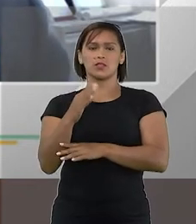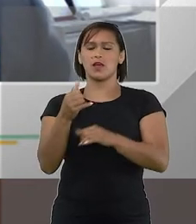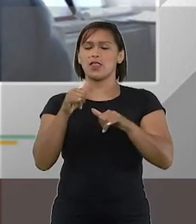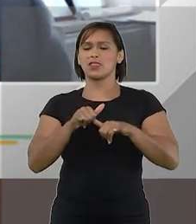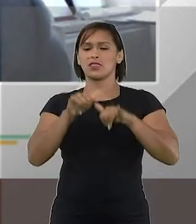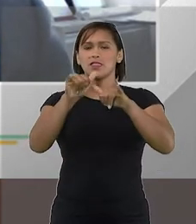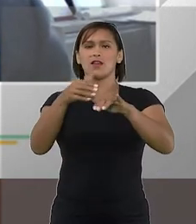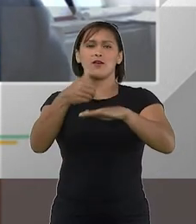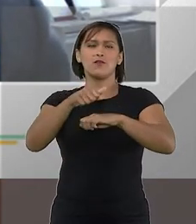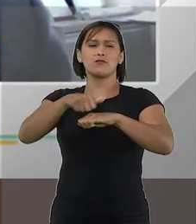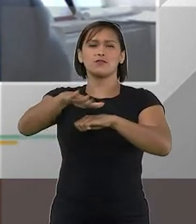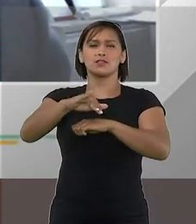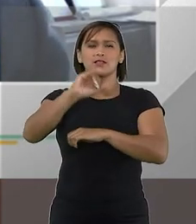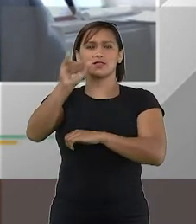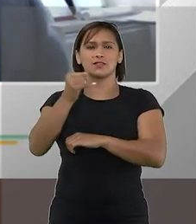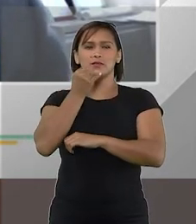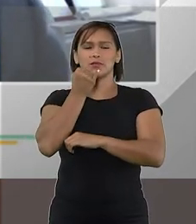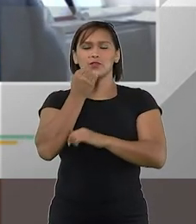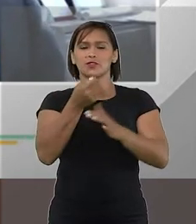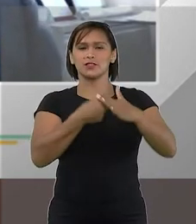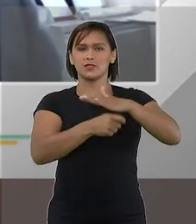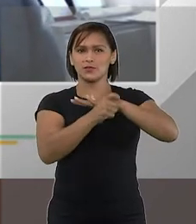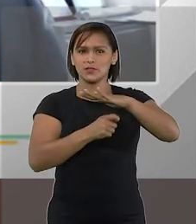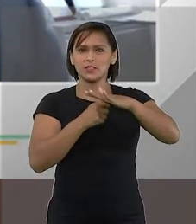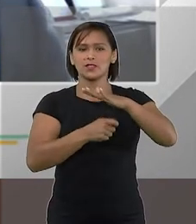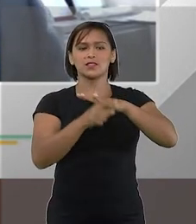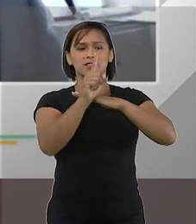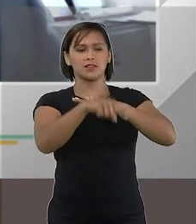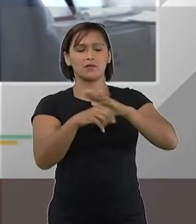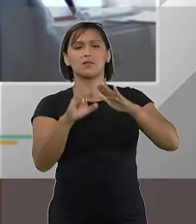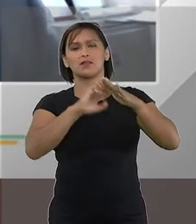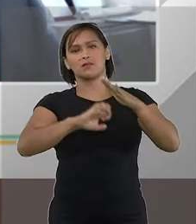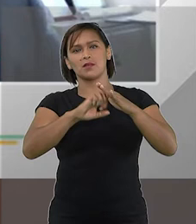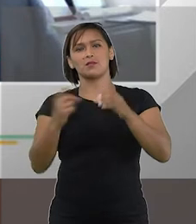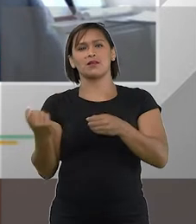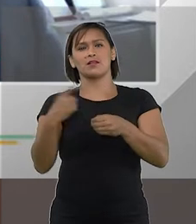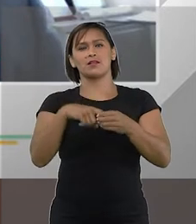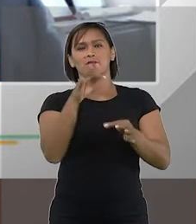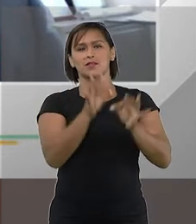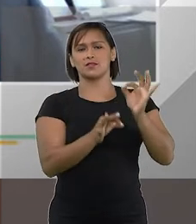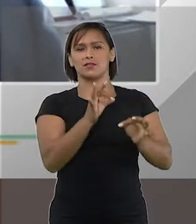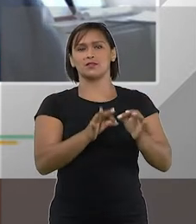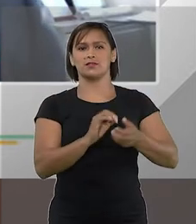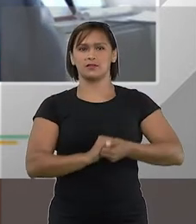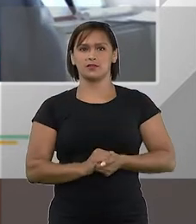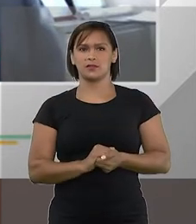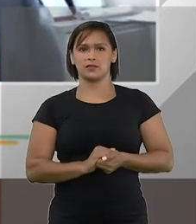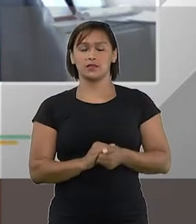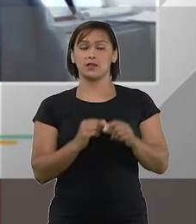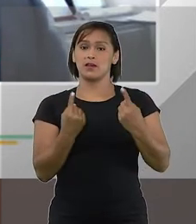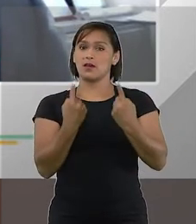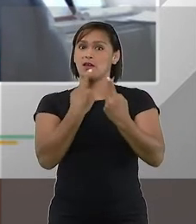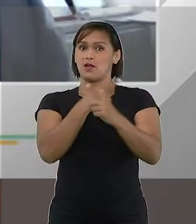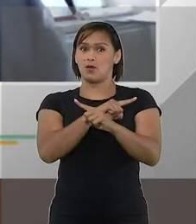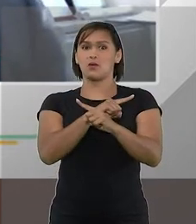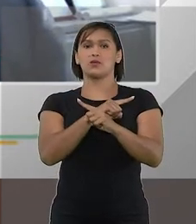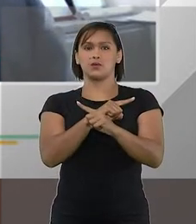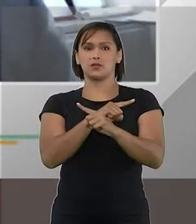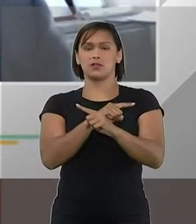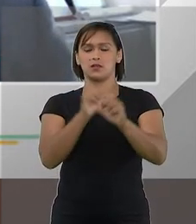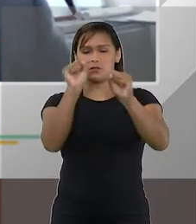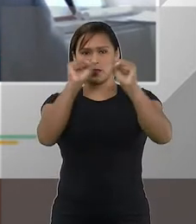não oferecia oportunidades de financiamento para a empresa em recuperação. Ao contrário,